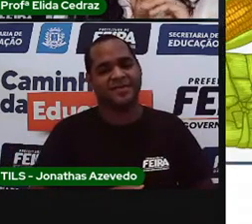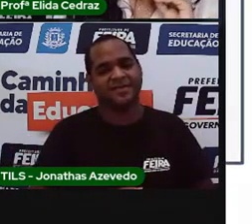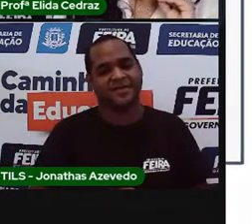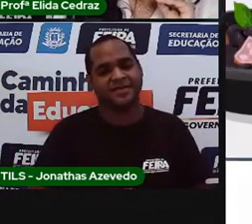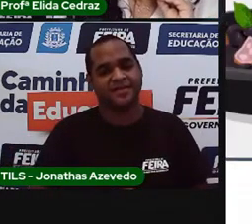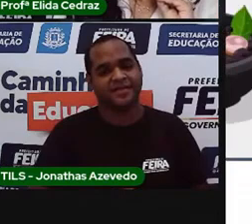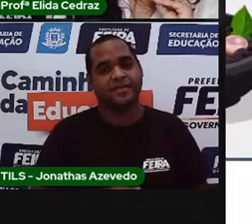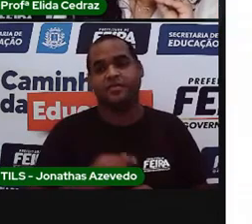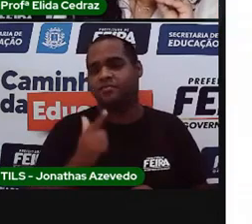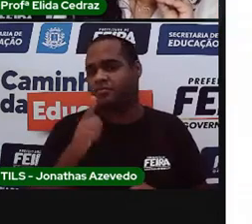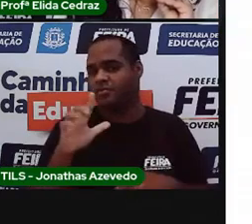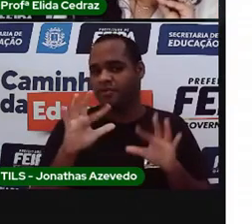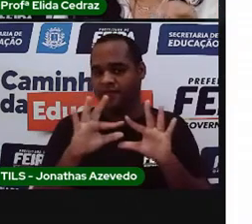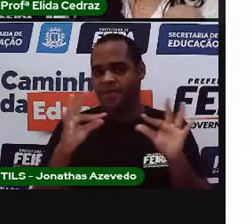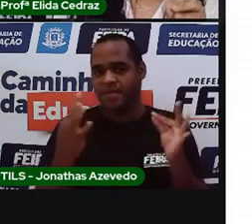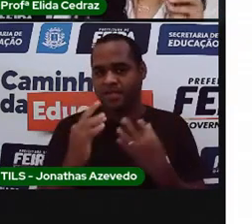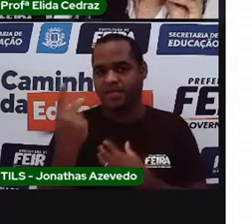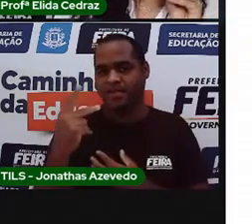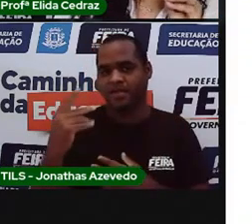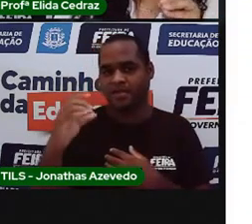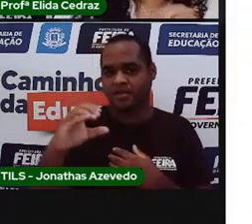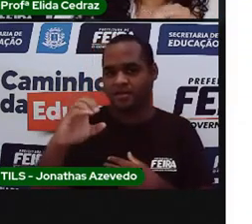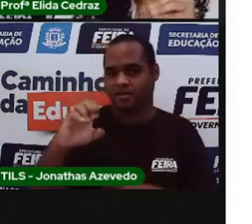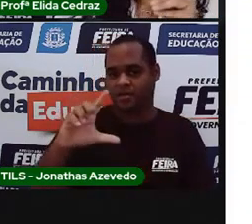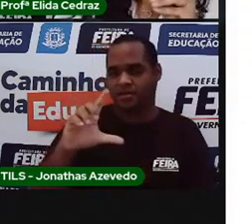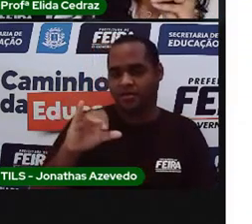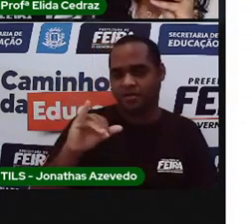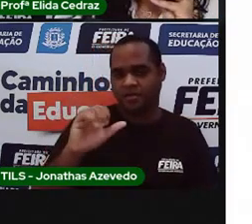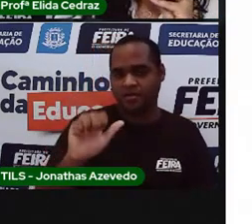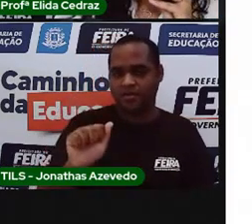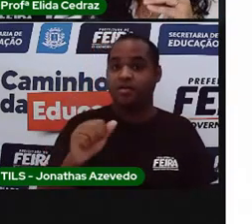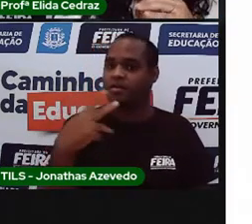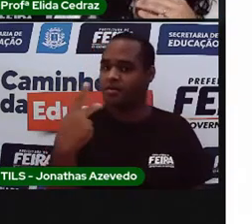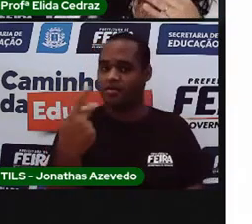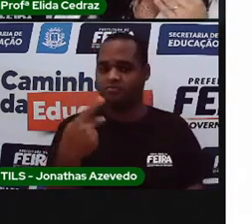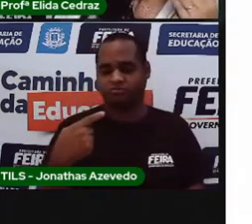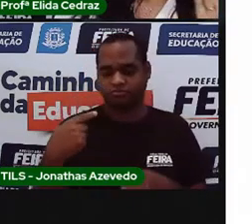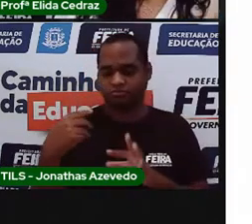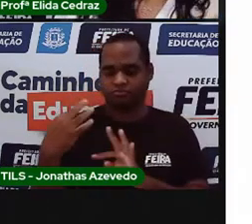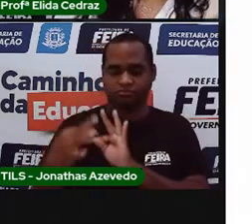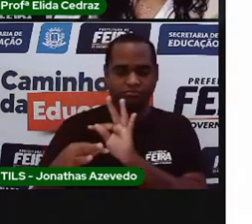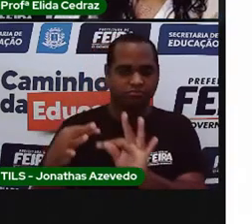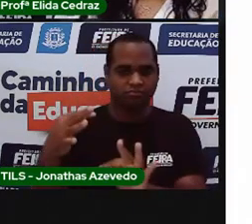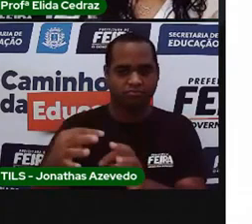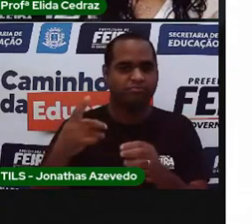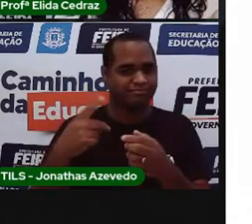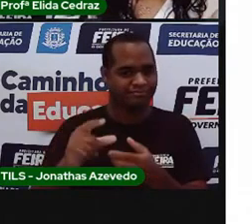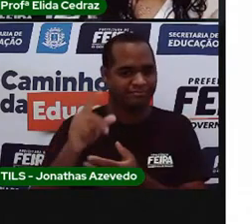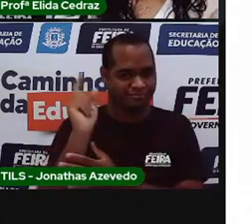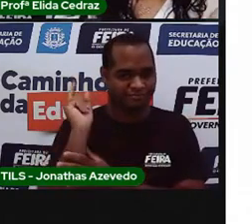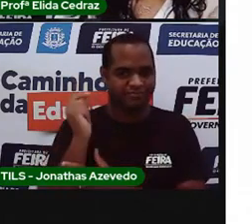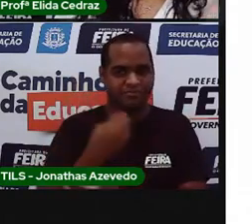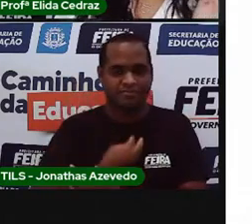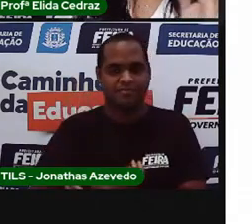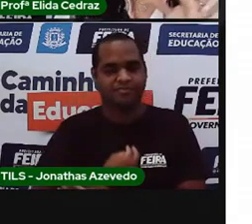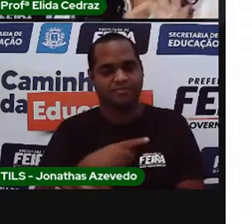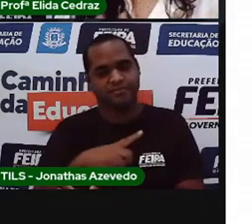A família de Cecília preserva a tradição que recebeu dos seus antepassados.